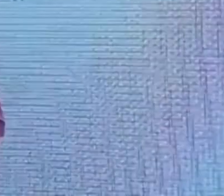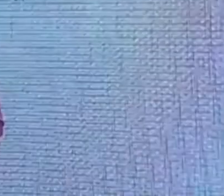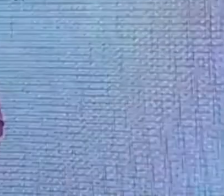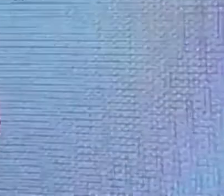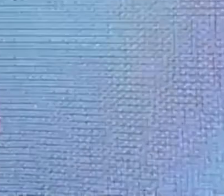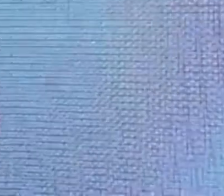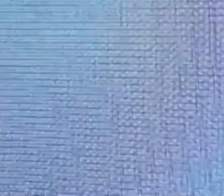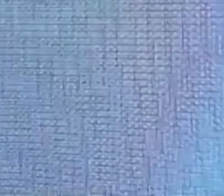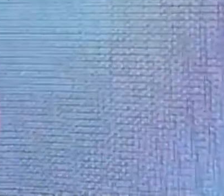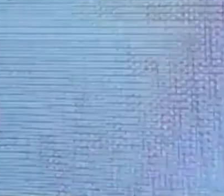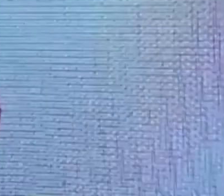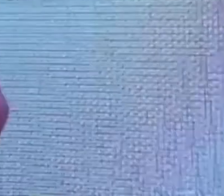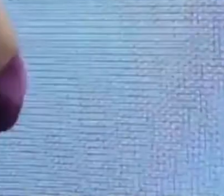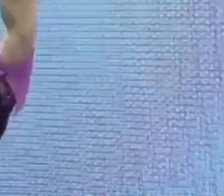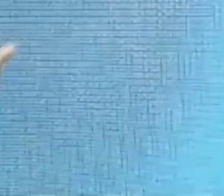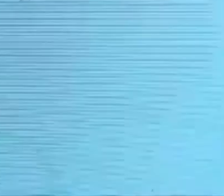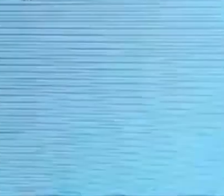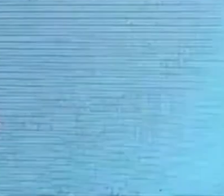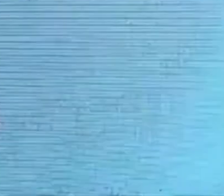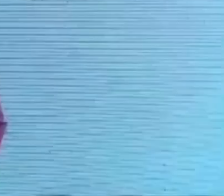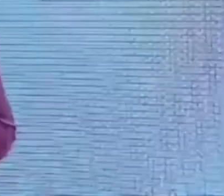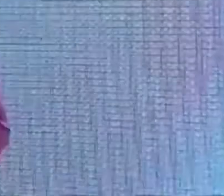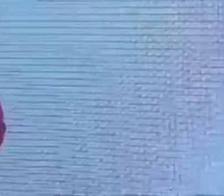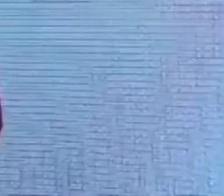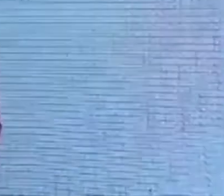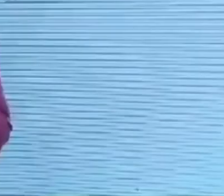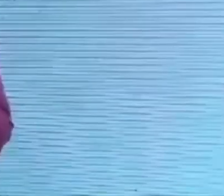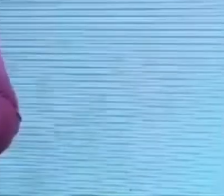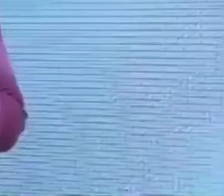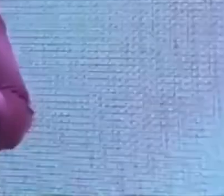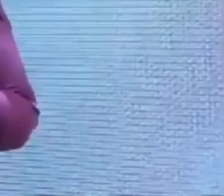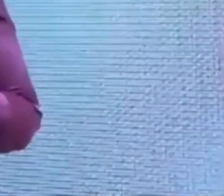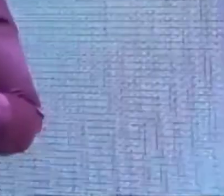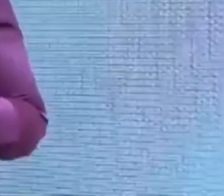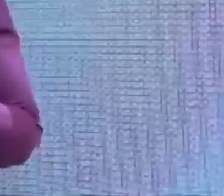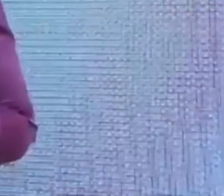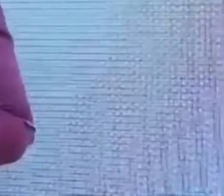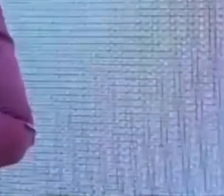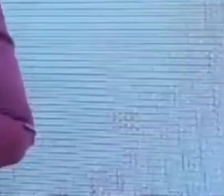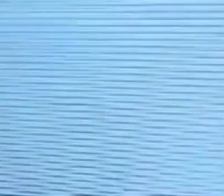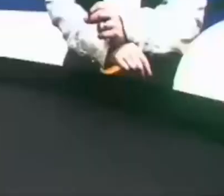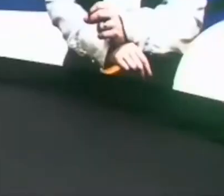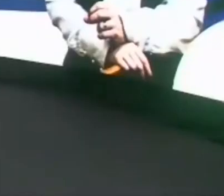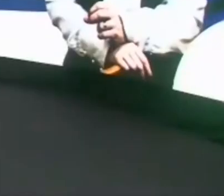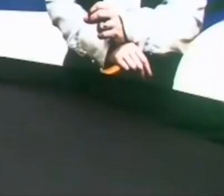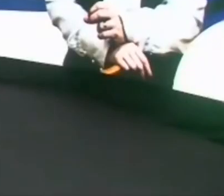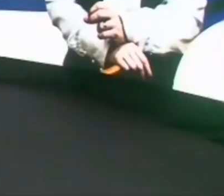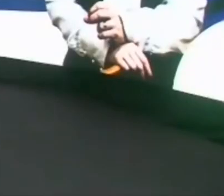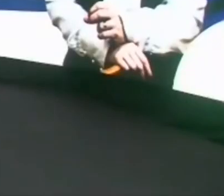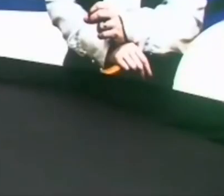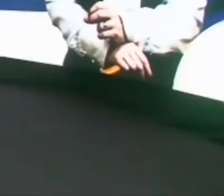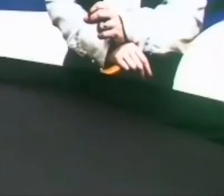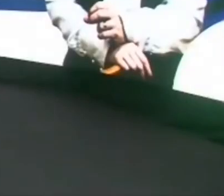loira, tenho 1,63m, 1,64m, é uma divergência aí, eu brinco sobre isso. E estou usando nesse